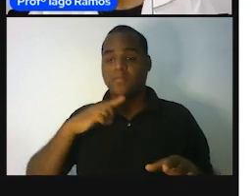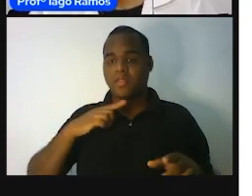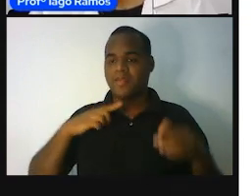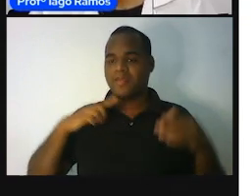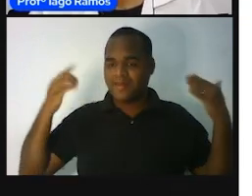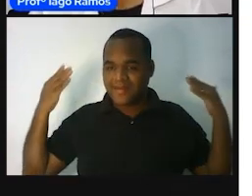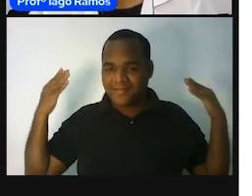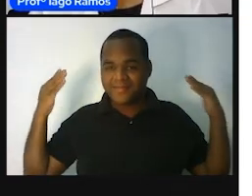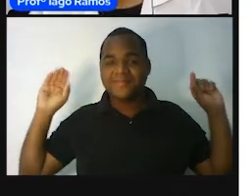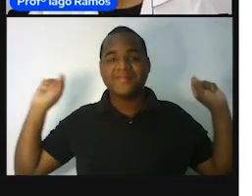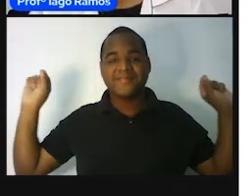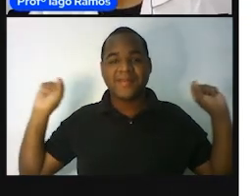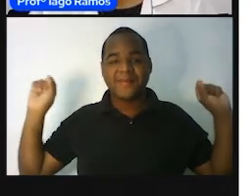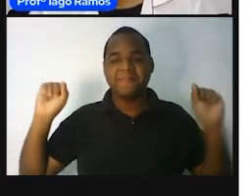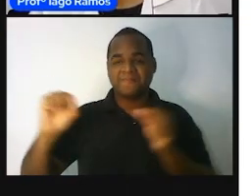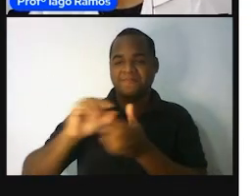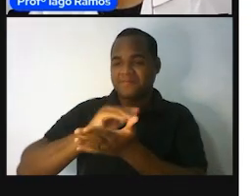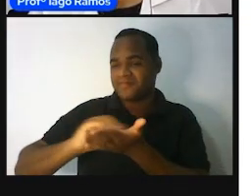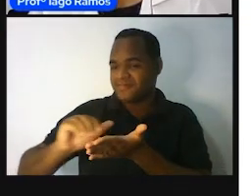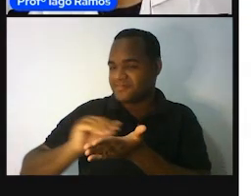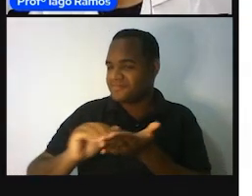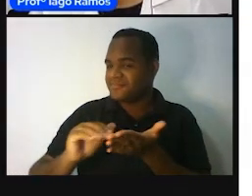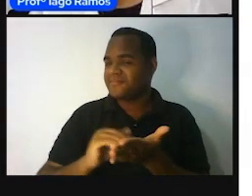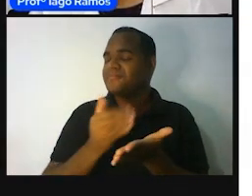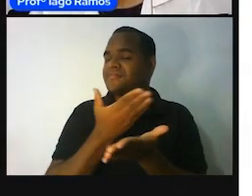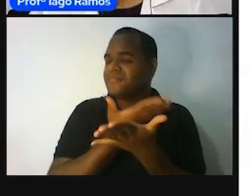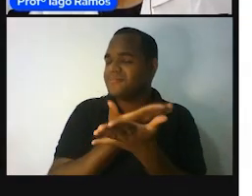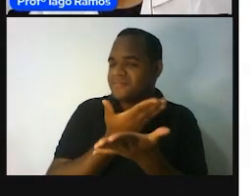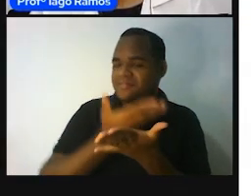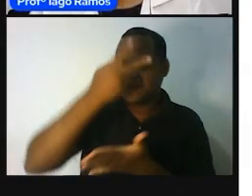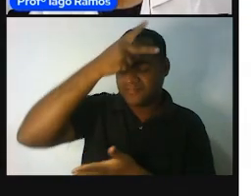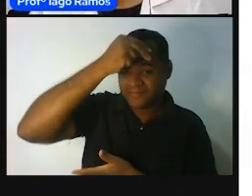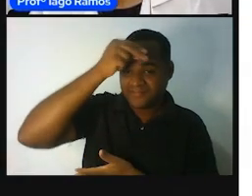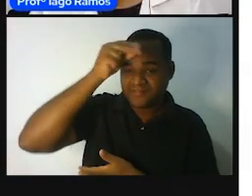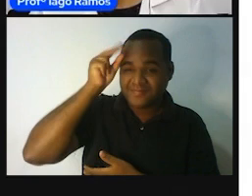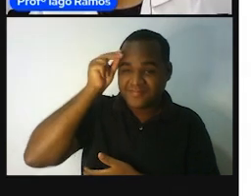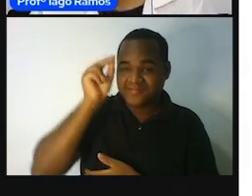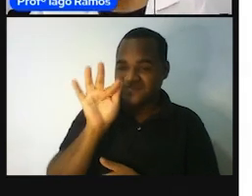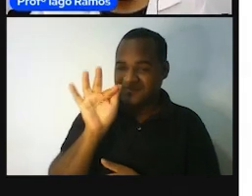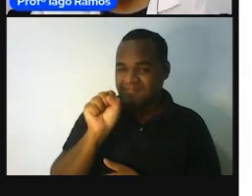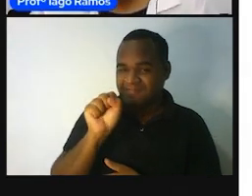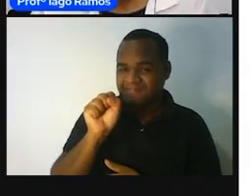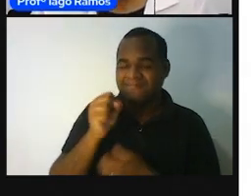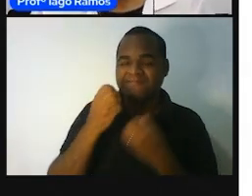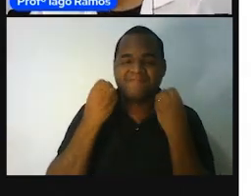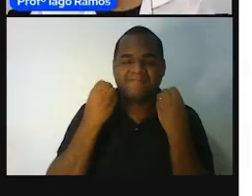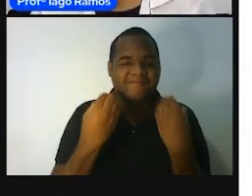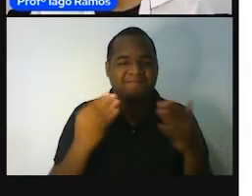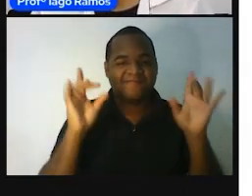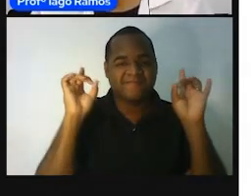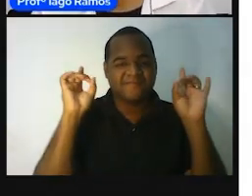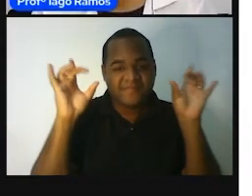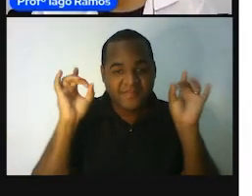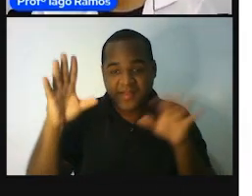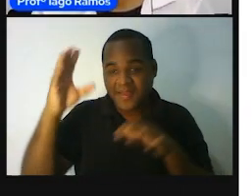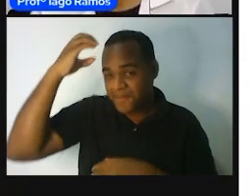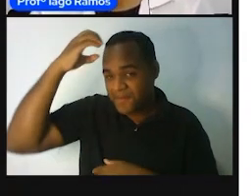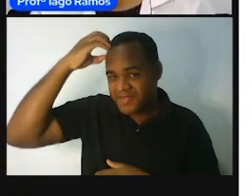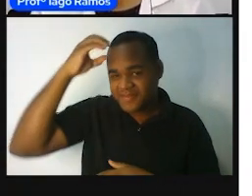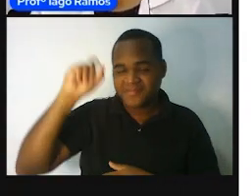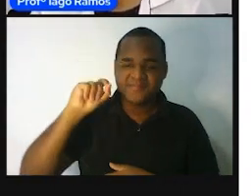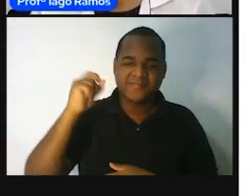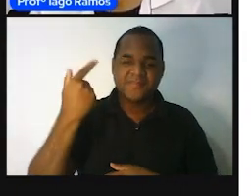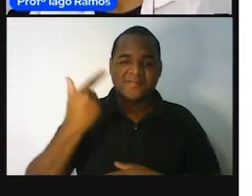Municipal, dia 1, a cacatã, dia 1, cacatã, a nossa mágica, a nossa pincena